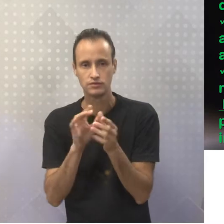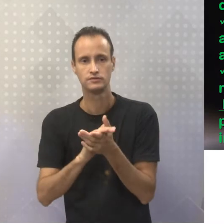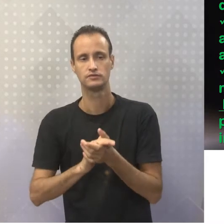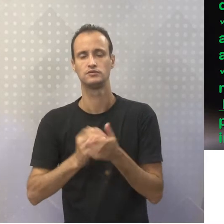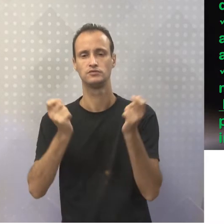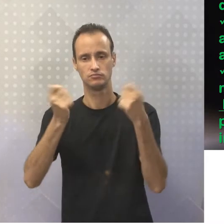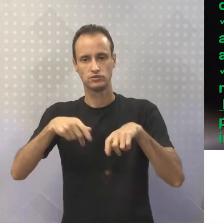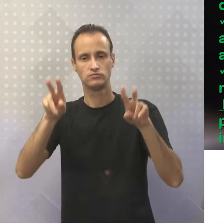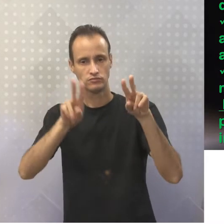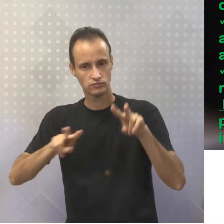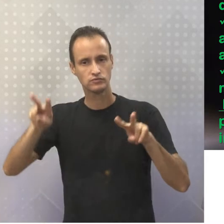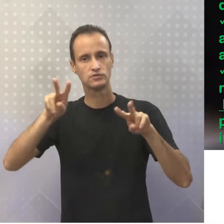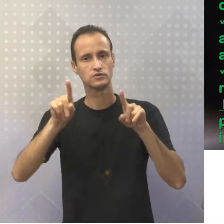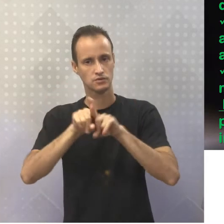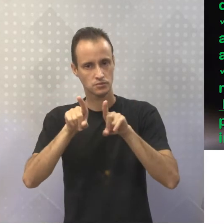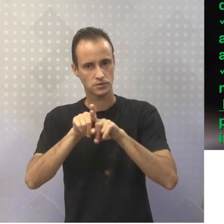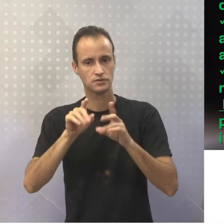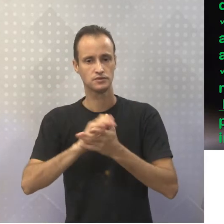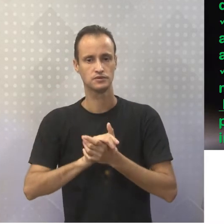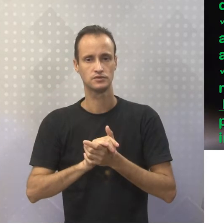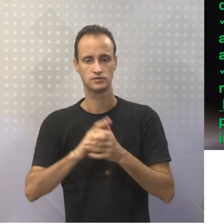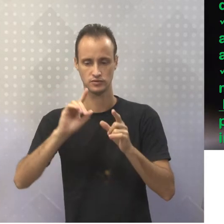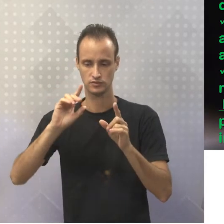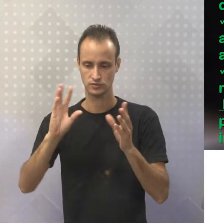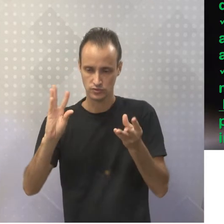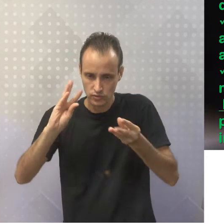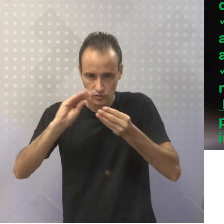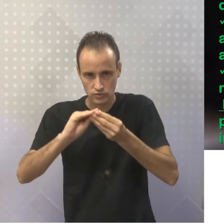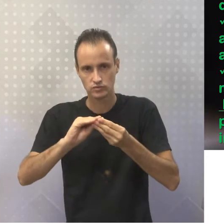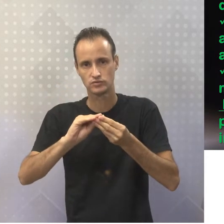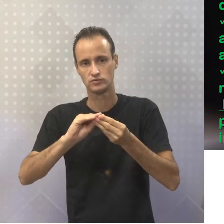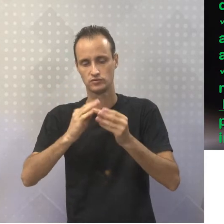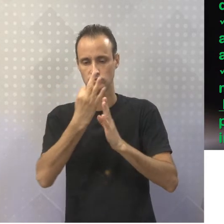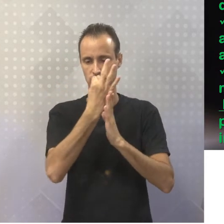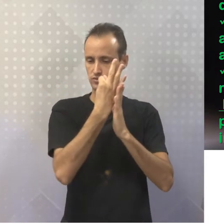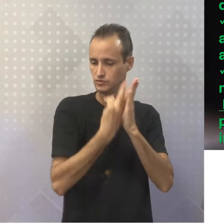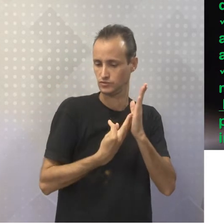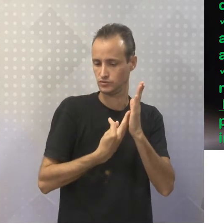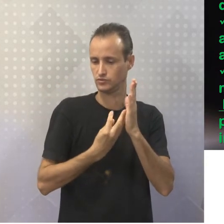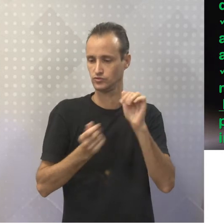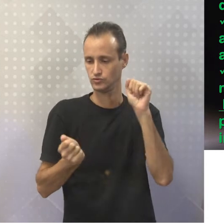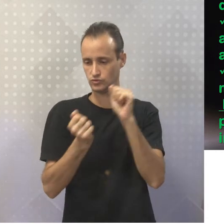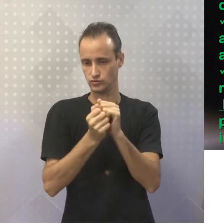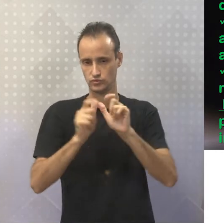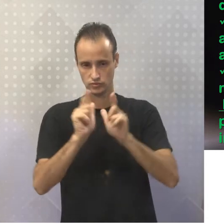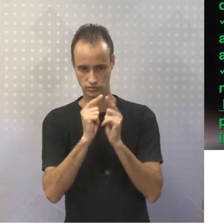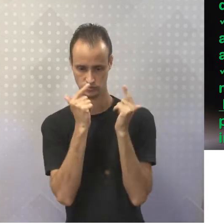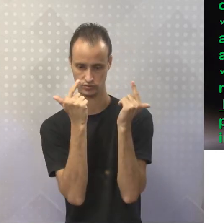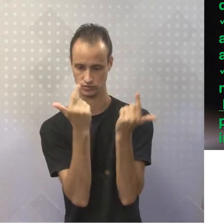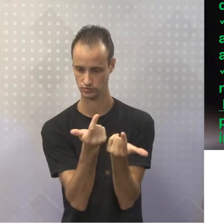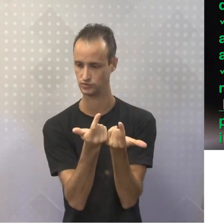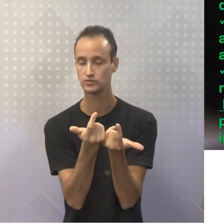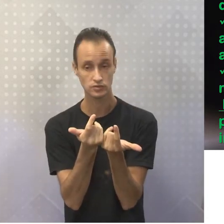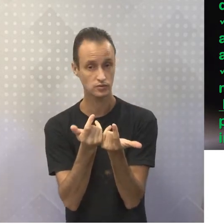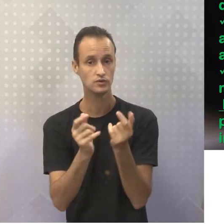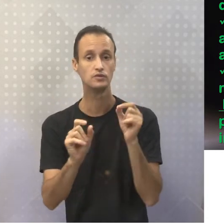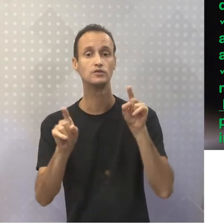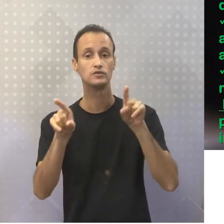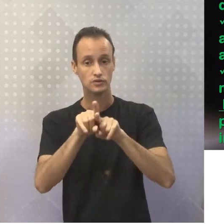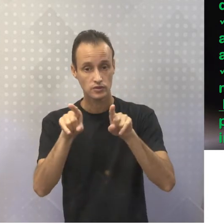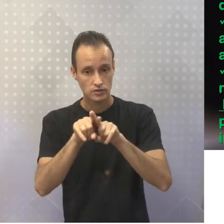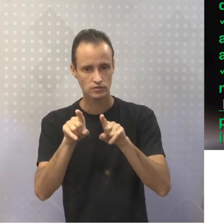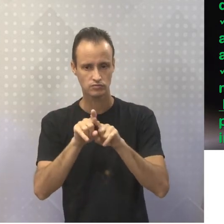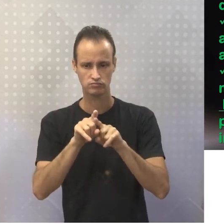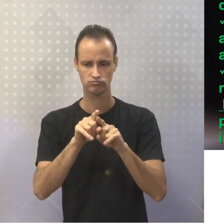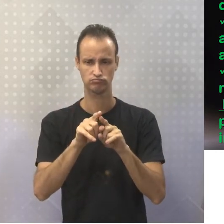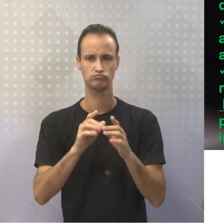apresentar, pode complementar, melhor dizendo, um texto jornalístico ou constituir uma matéria